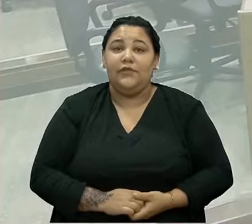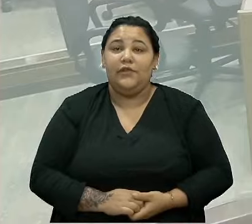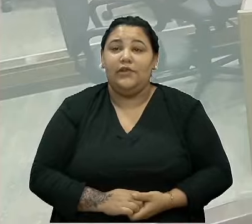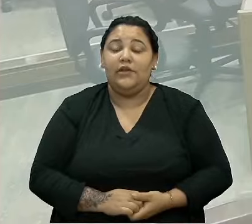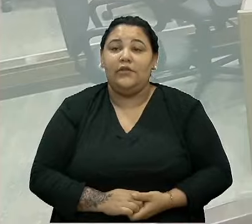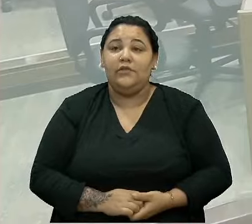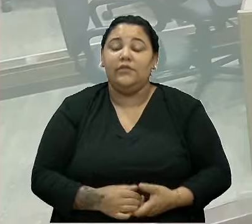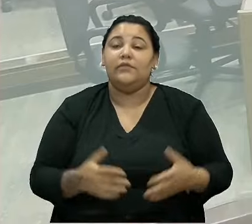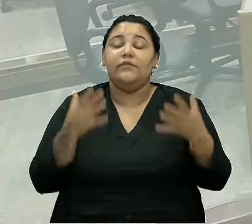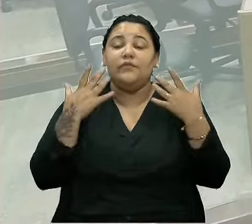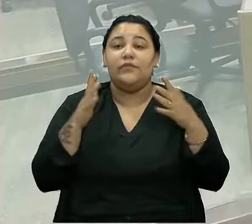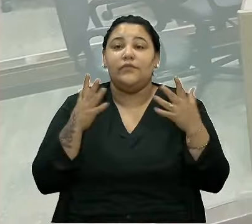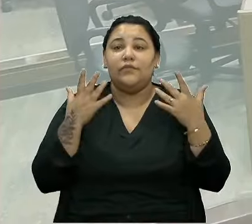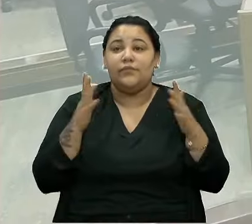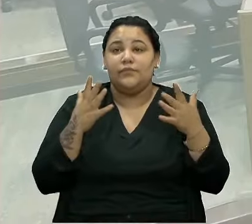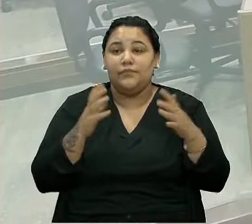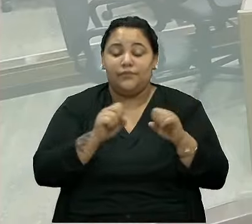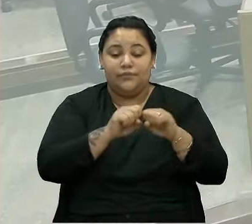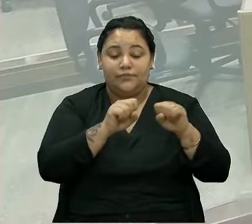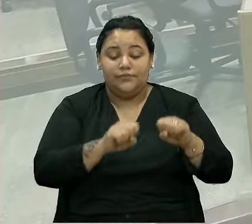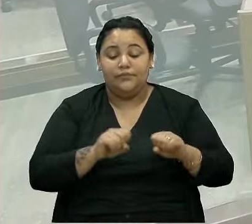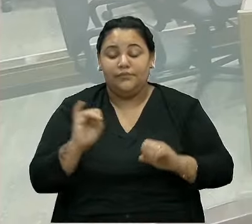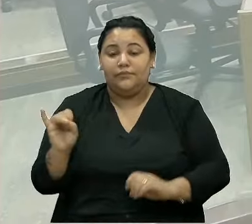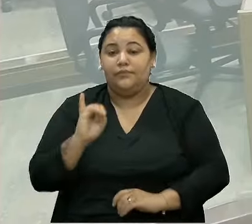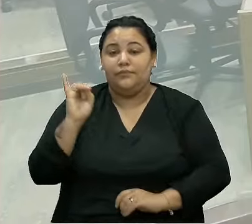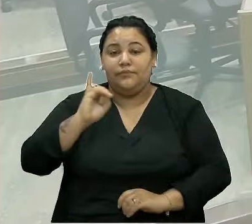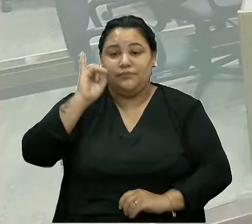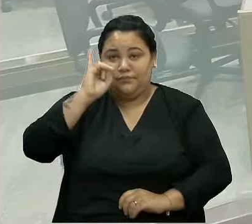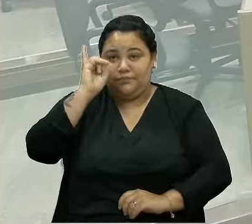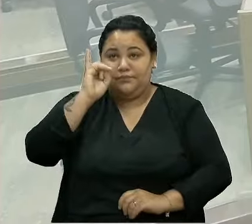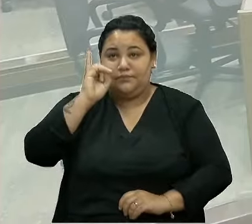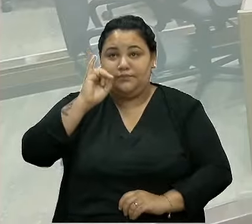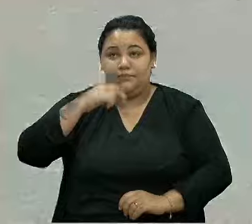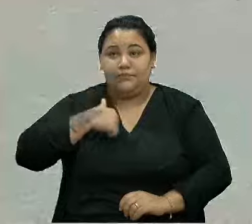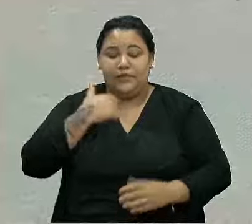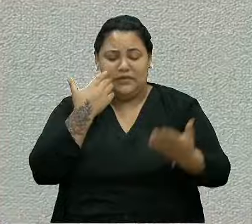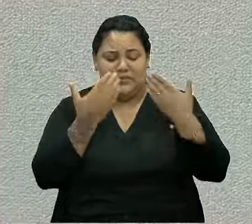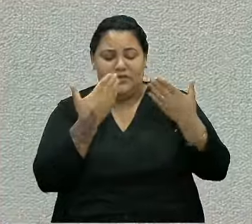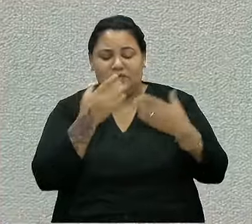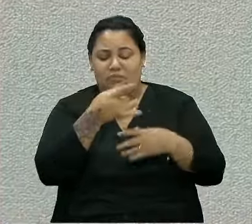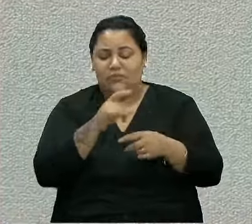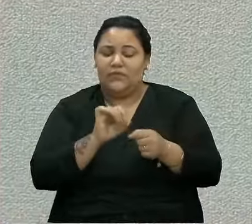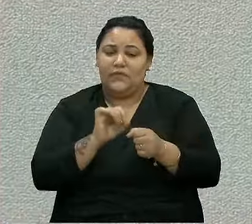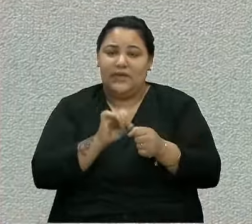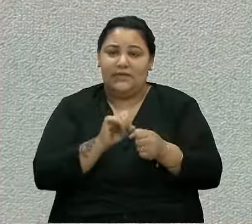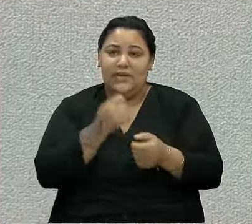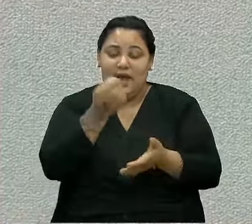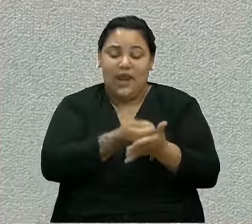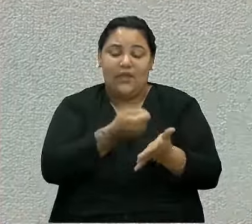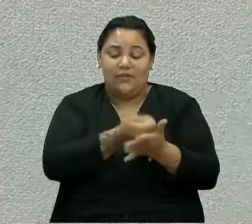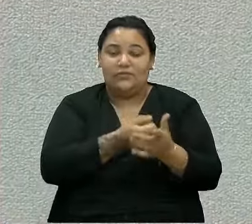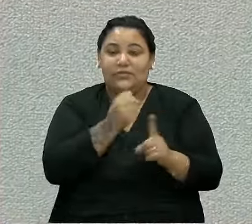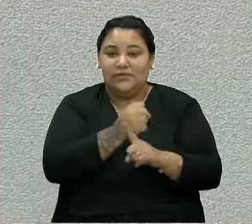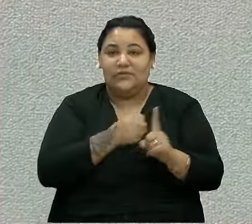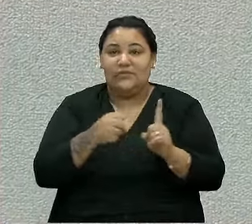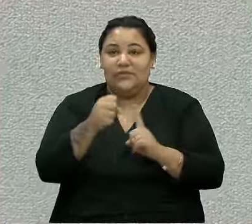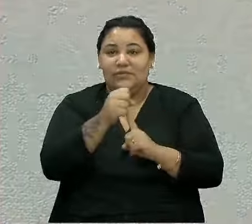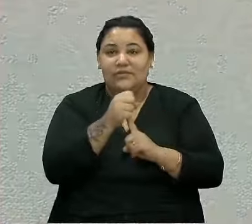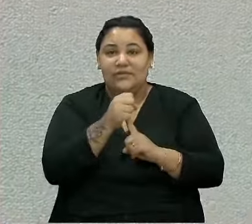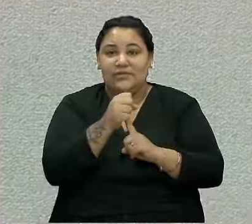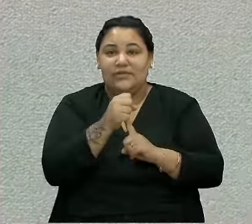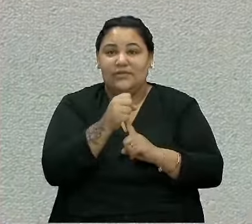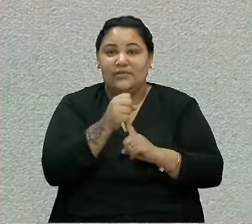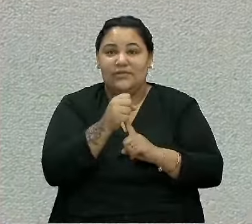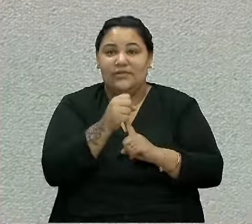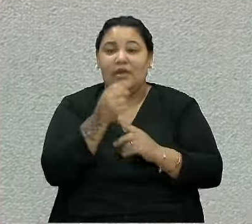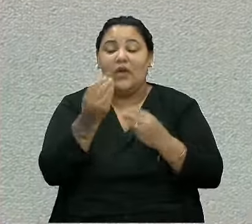abordagem desse tema tão relevante e interessante a analogia que o senhor faz às lutas sociais e como